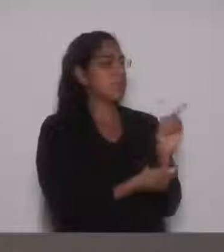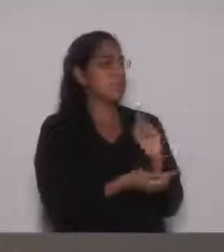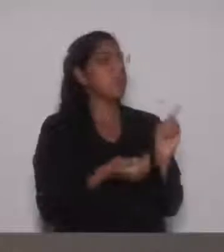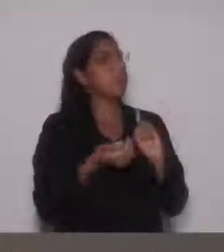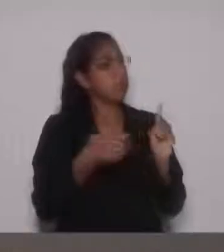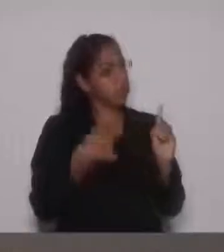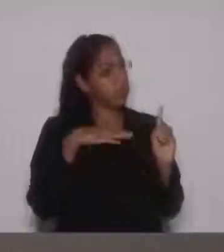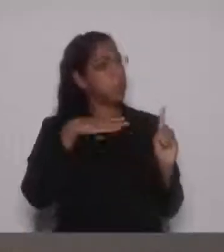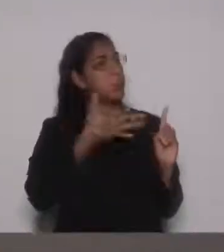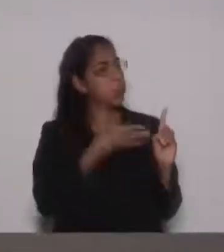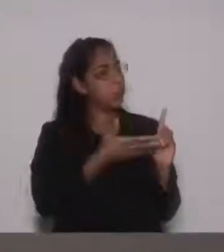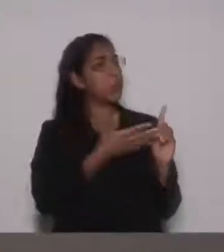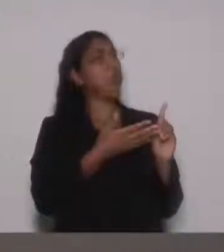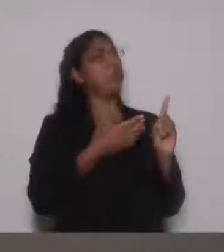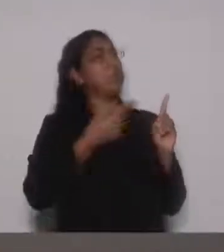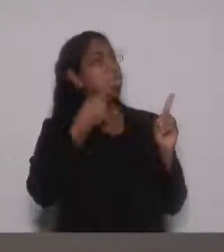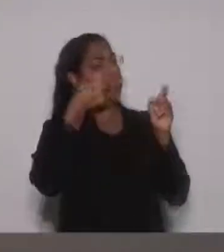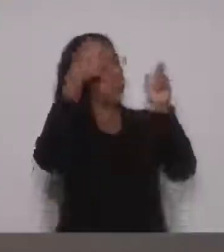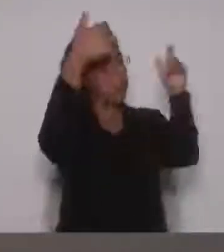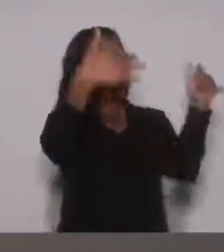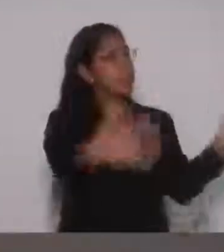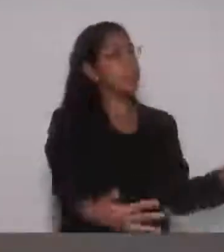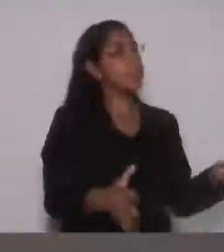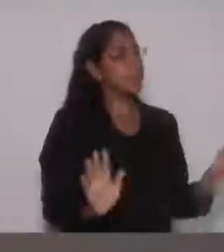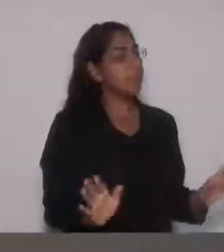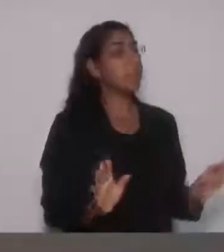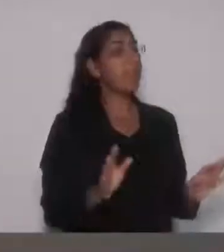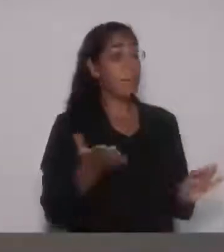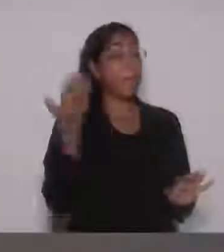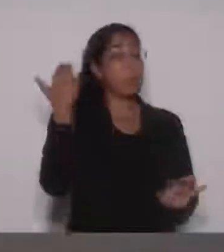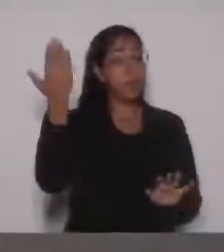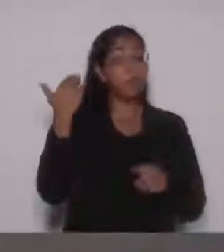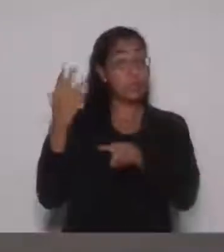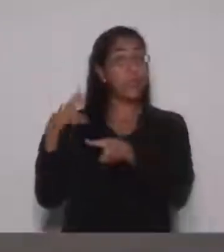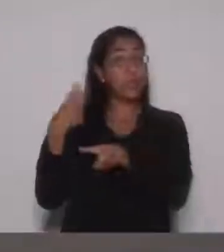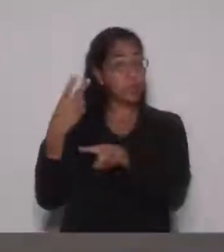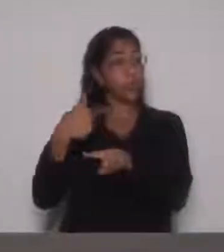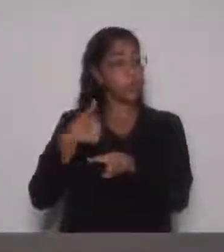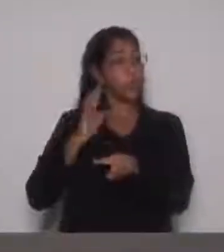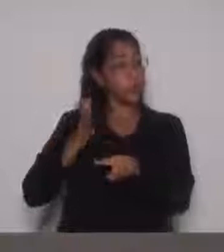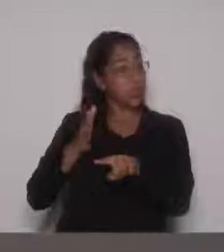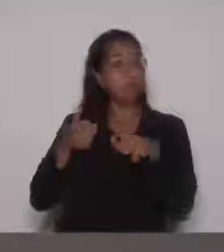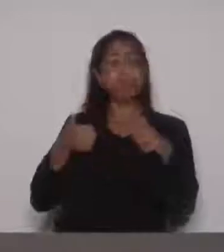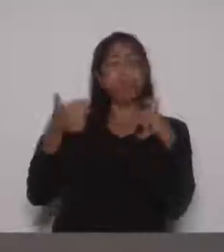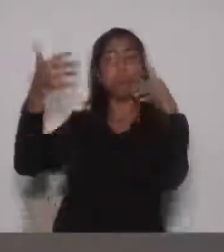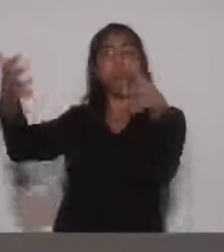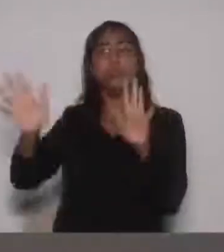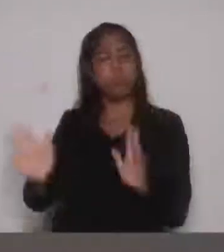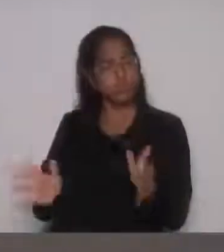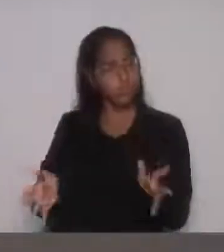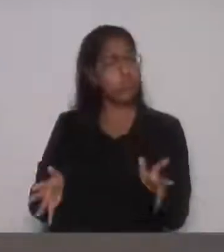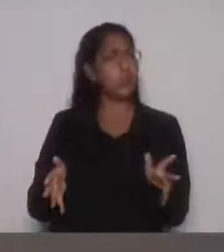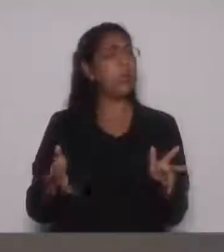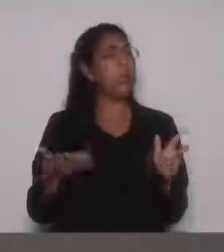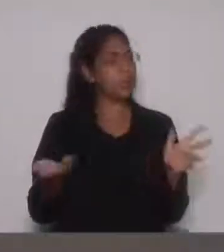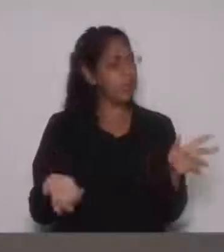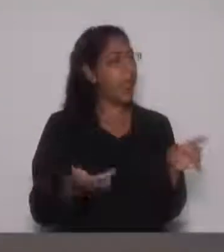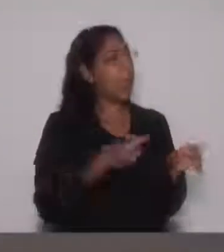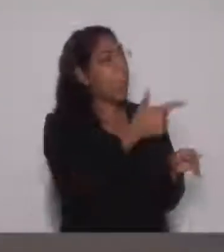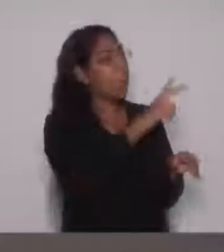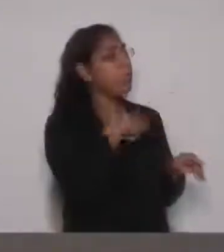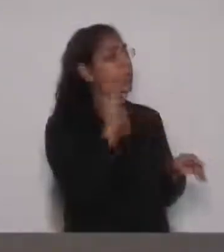eu fazia parte da situação, e eu discordava dele, então eu falava com ele aqui. O vereador Rubens Nunes, quantas vezes